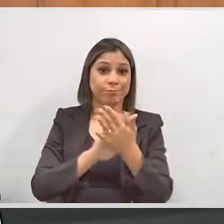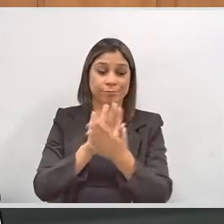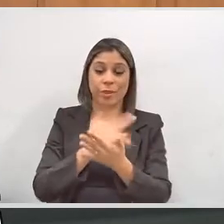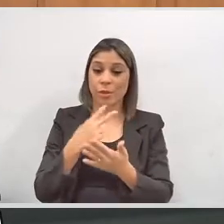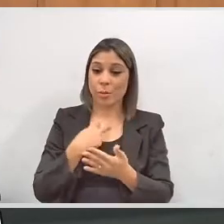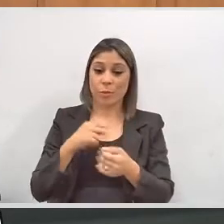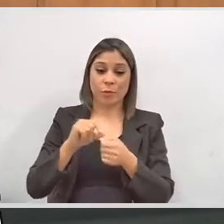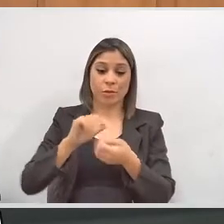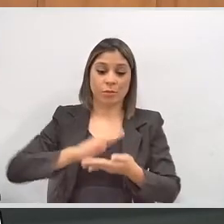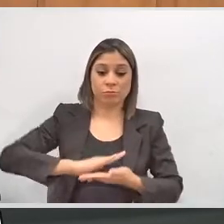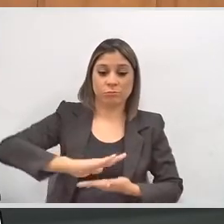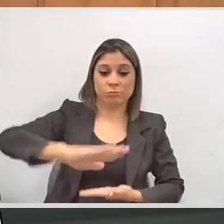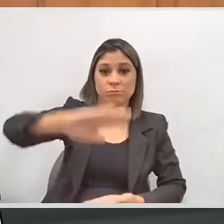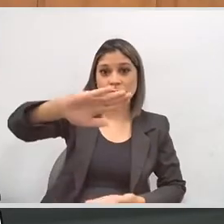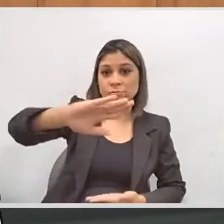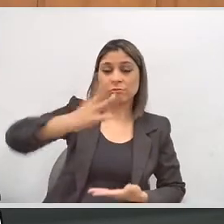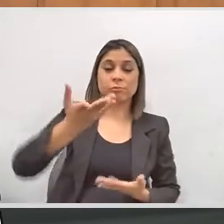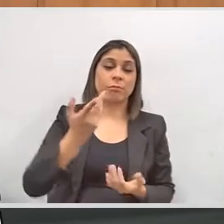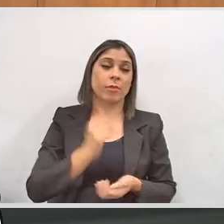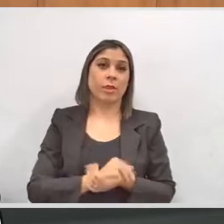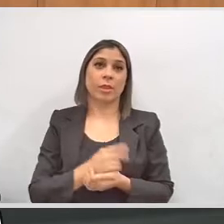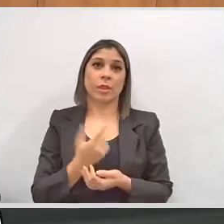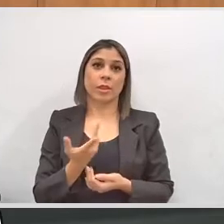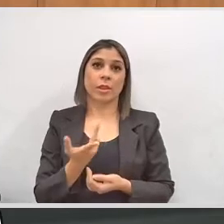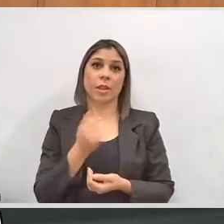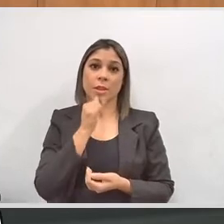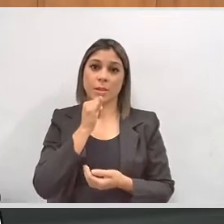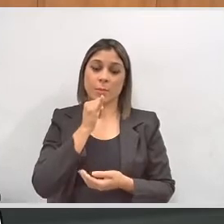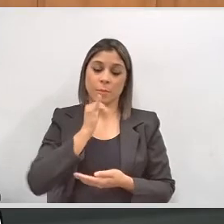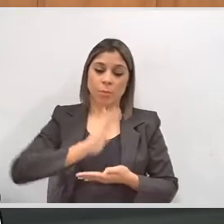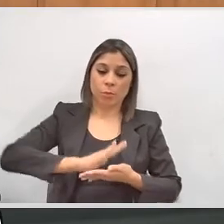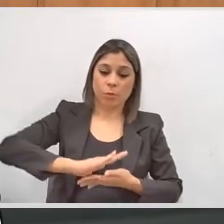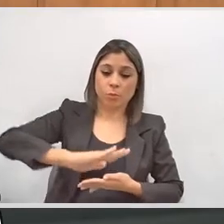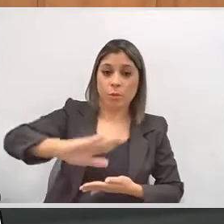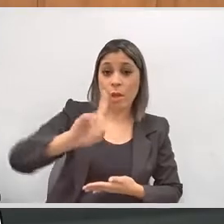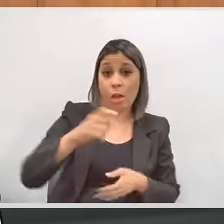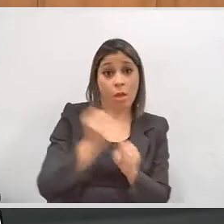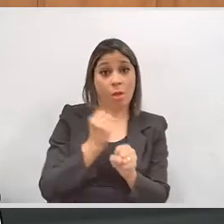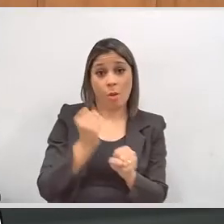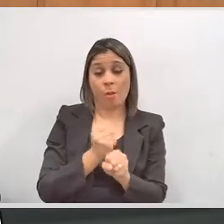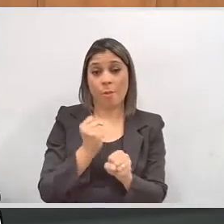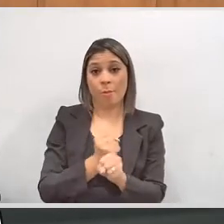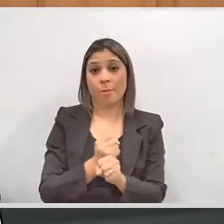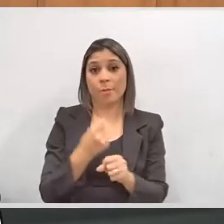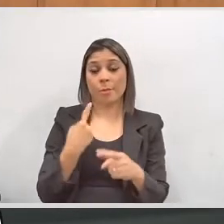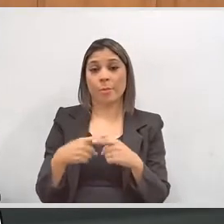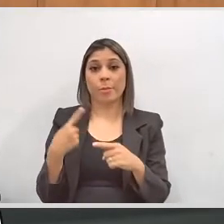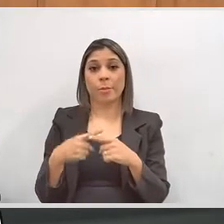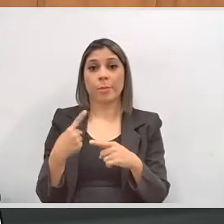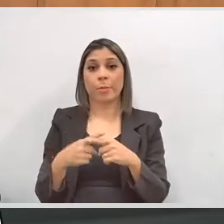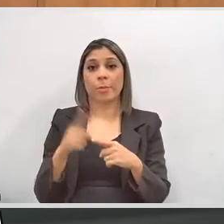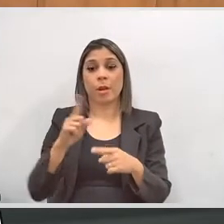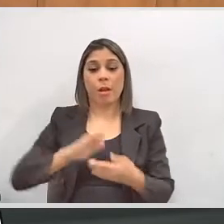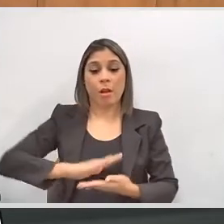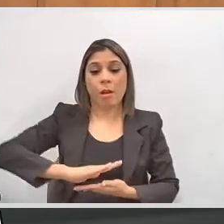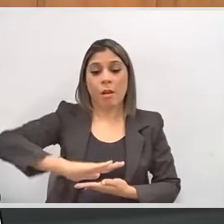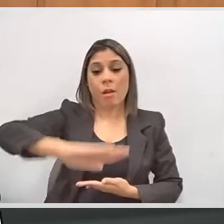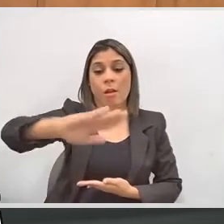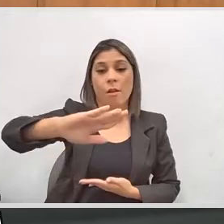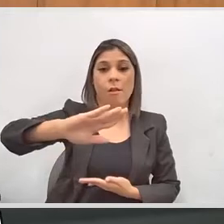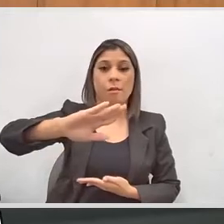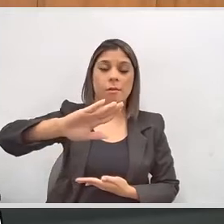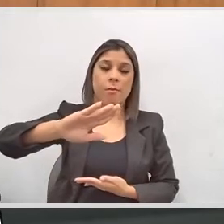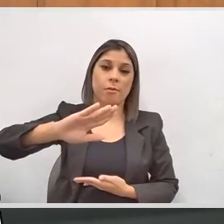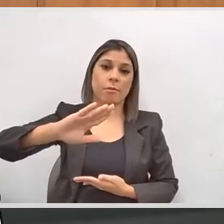pode criar uma rampa. Uma rampa, para vocês terem ideia, é uma obra, porque nada mais é uma